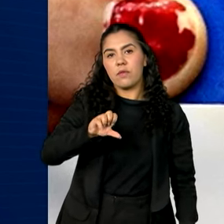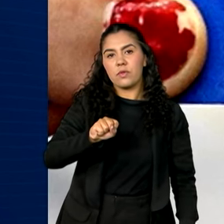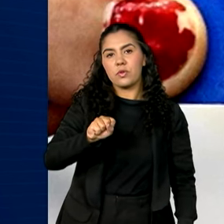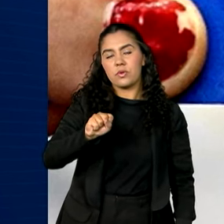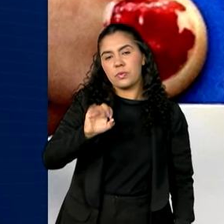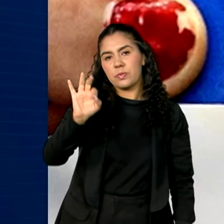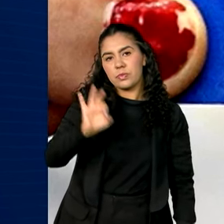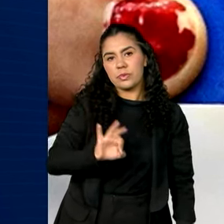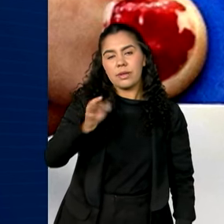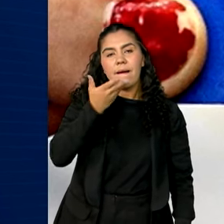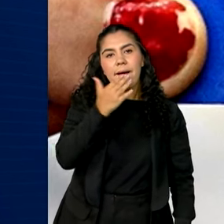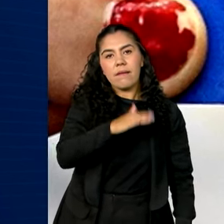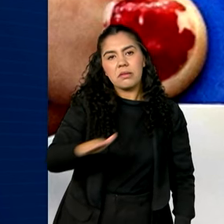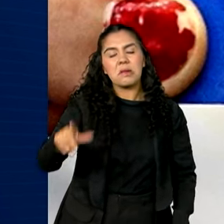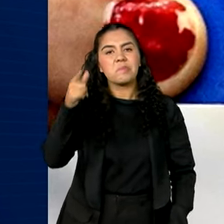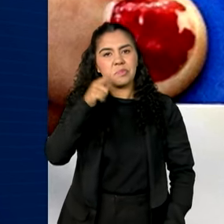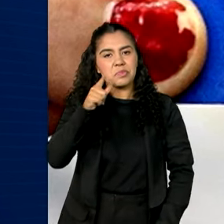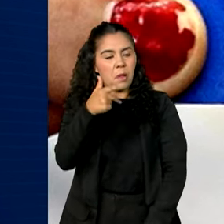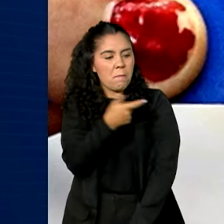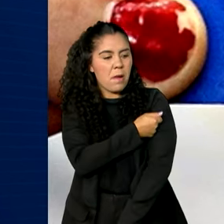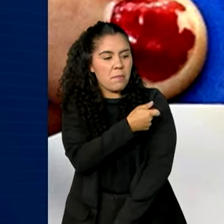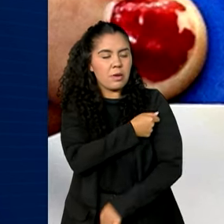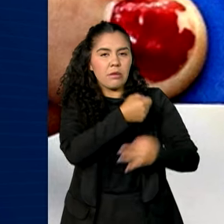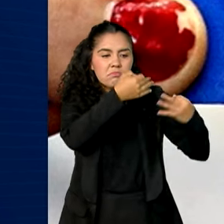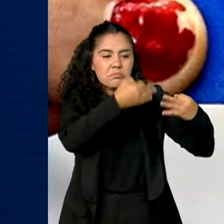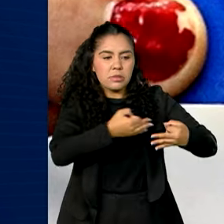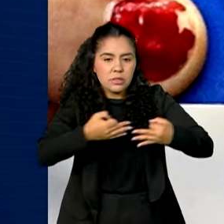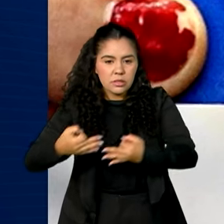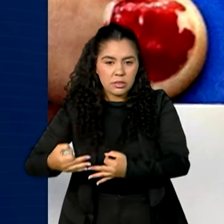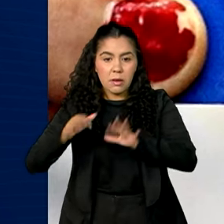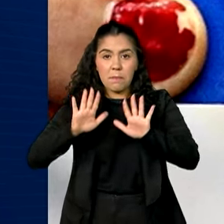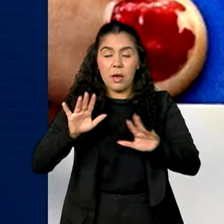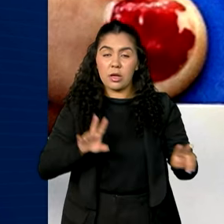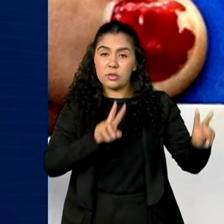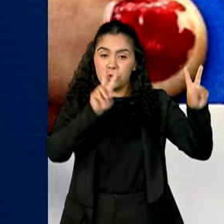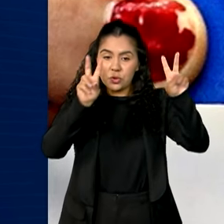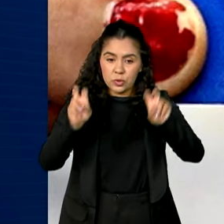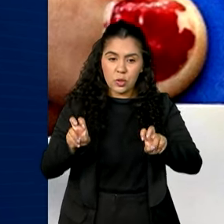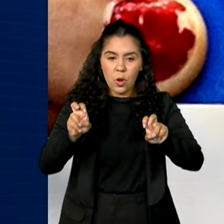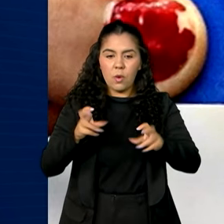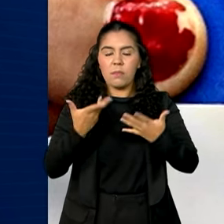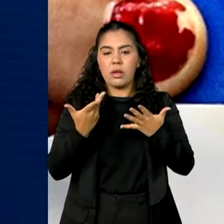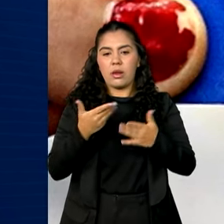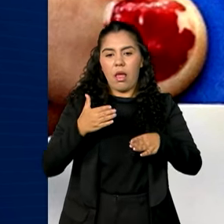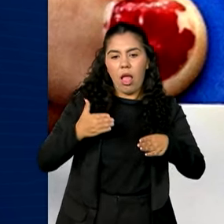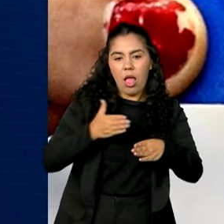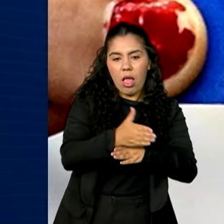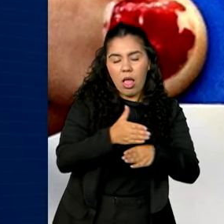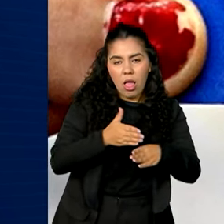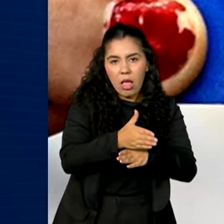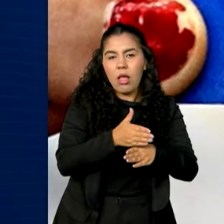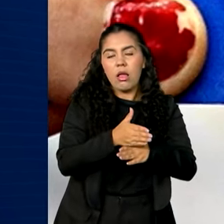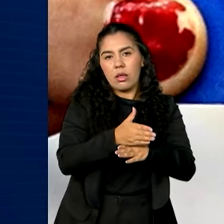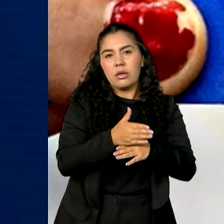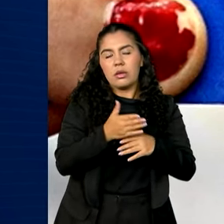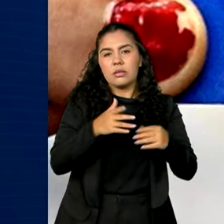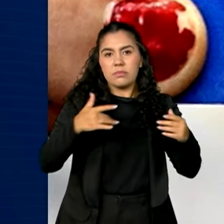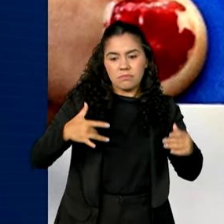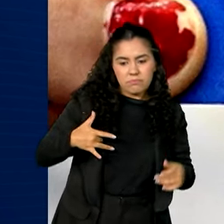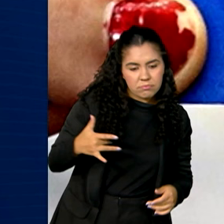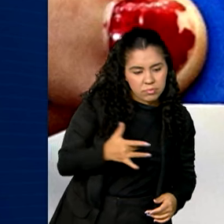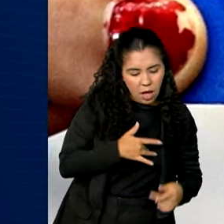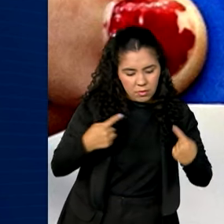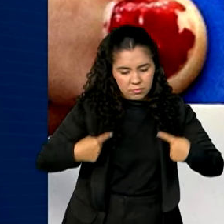estão com a vacinação também em dia. Já em relação ao acompanhamento de dados nutricionais,